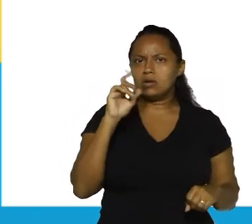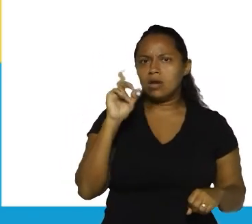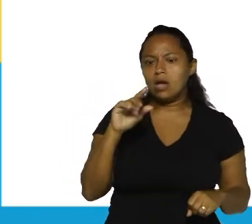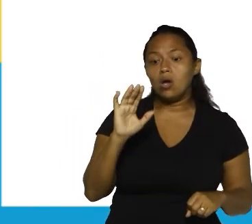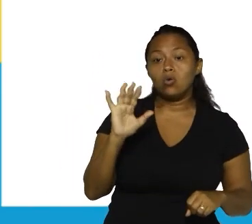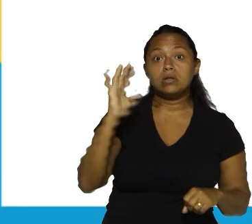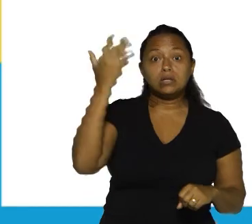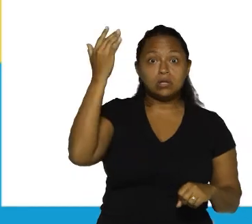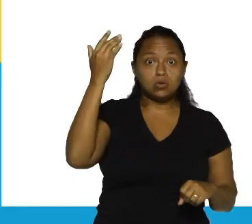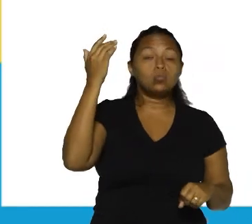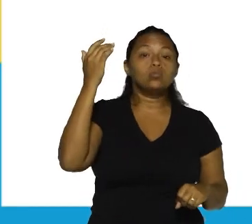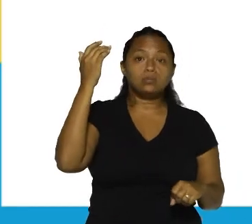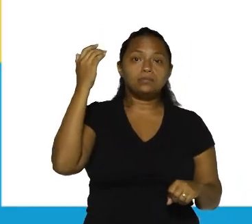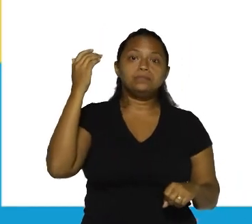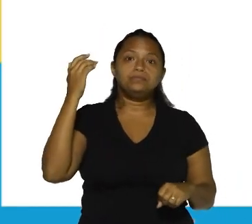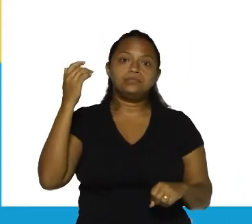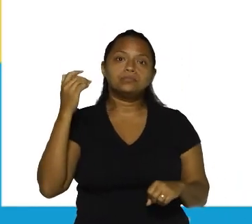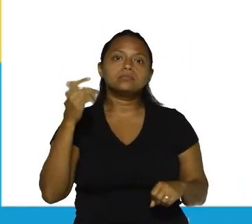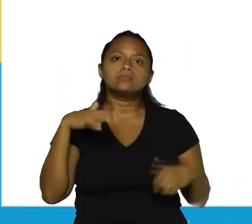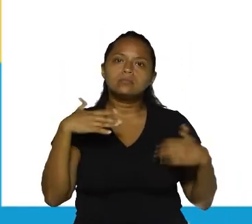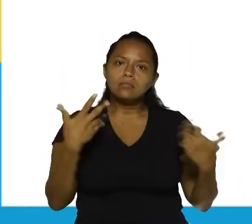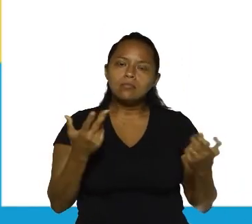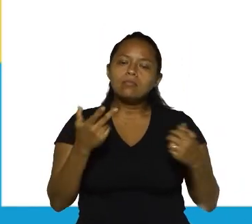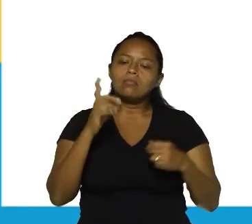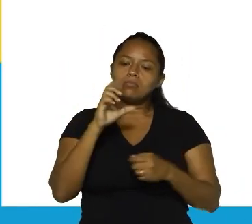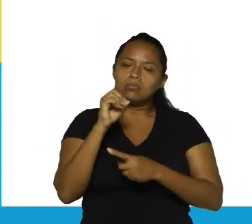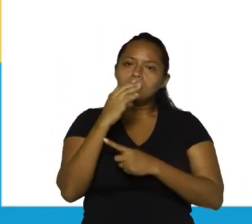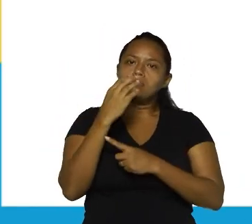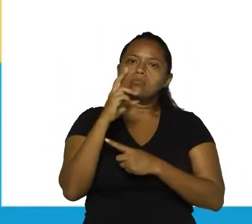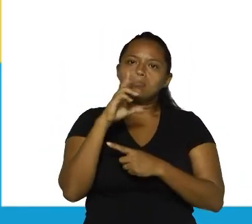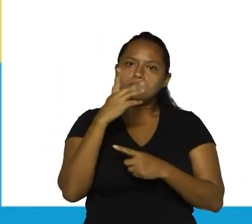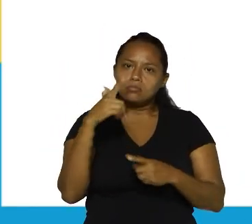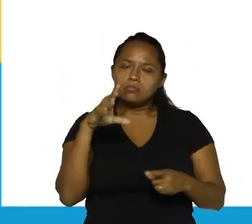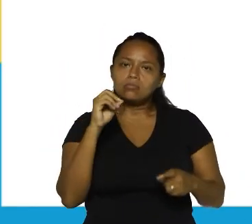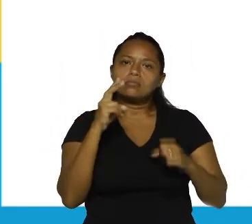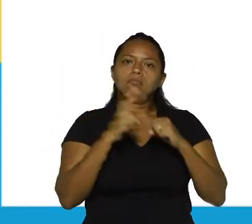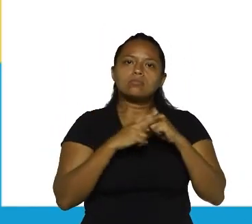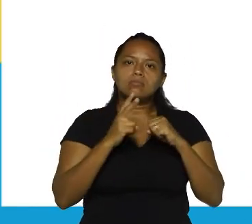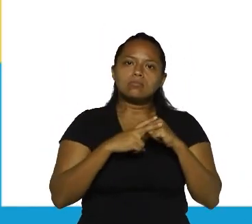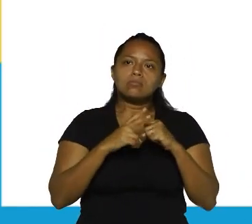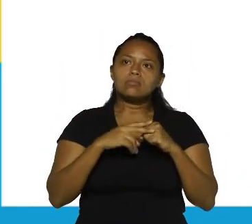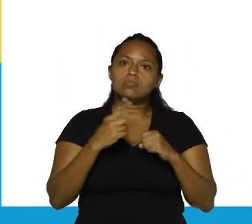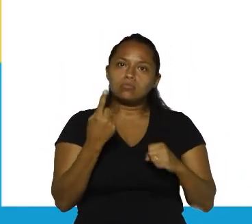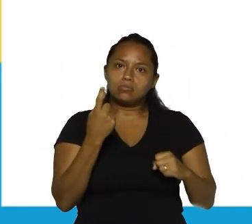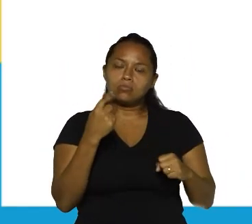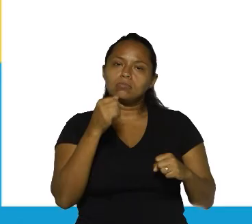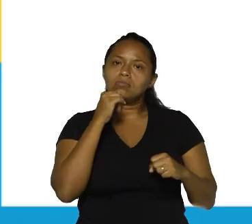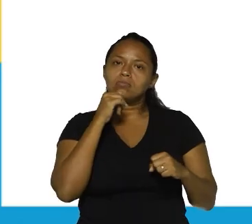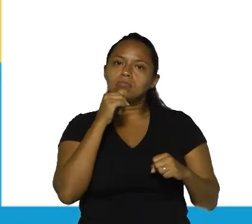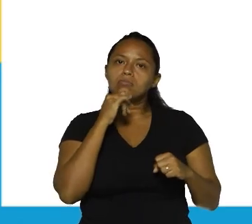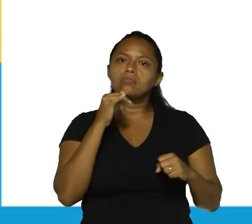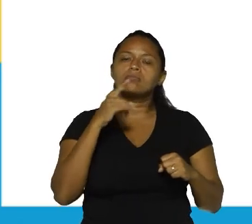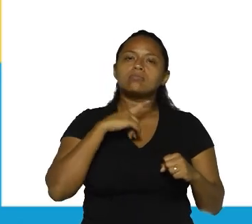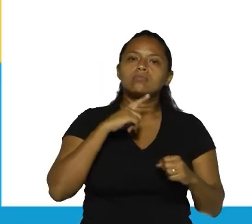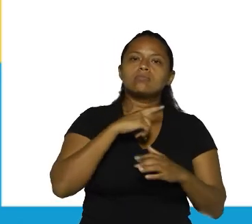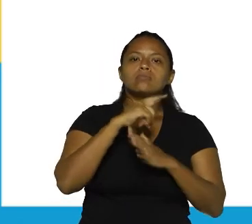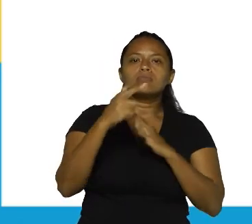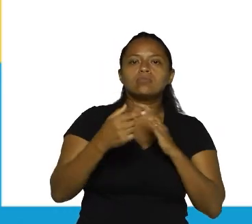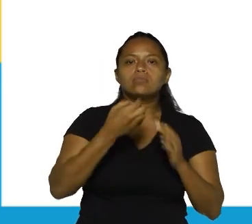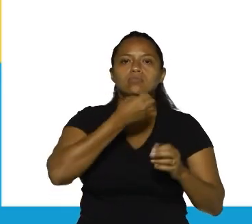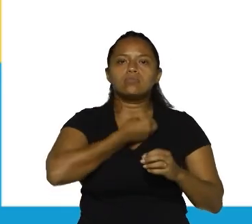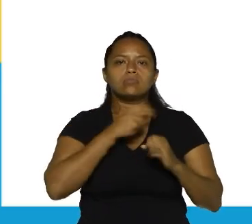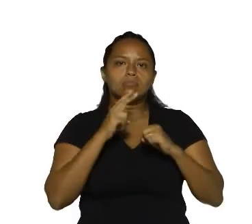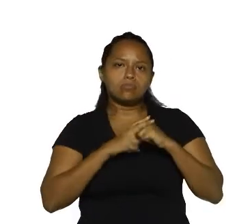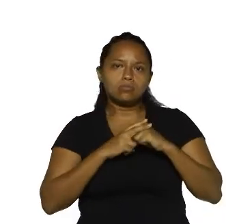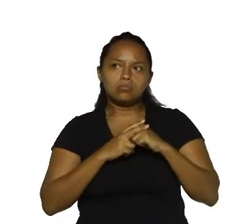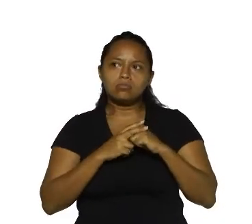sofrida. Certo? Então, nós temos uma locução verbal. Aí, só nesse caso, nós vamos ter a flexão em gênero e número do